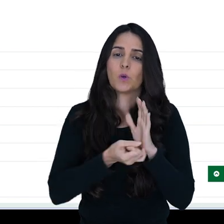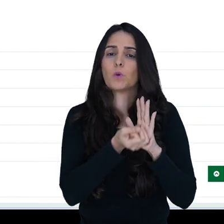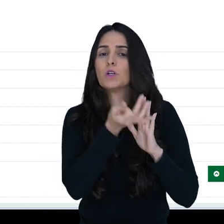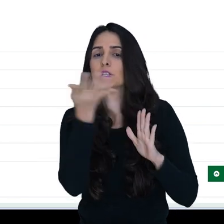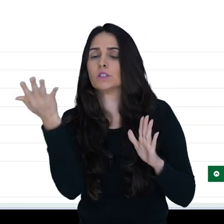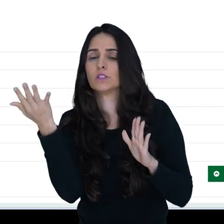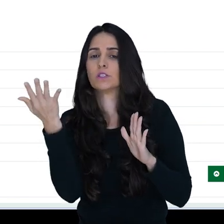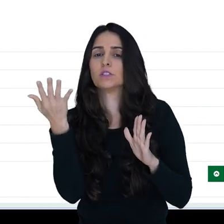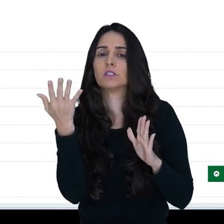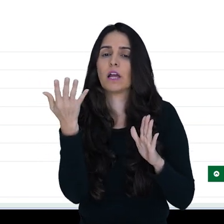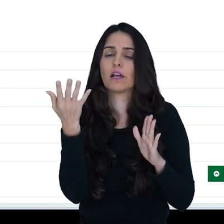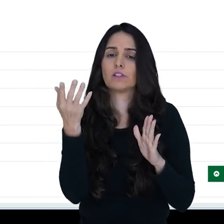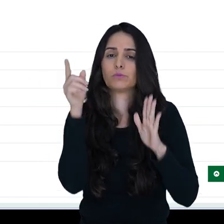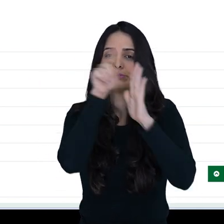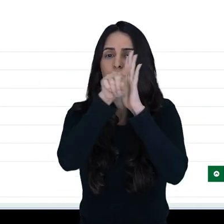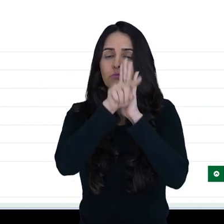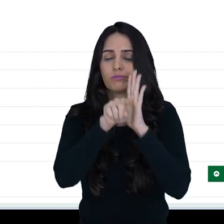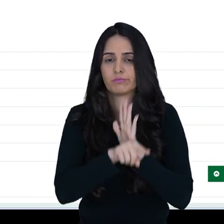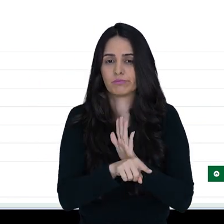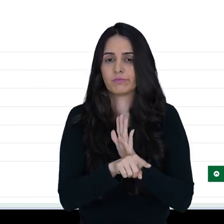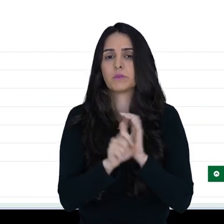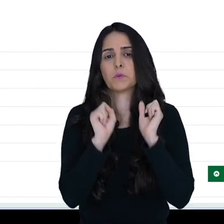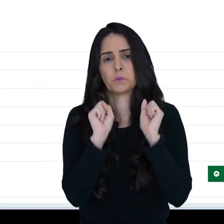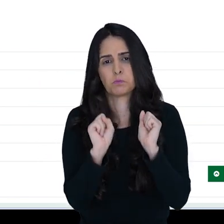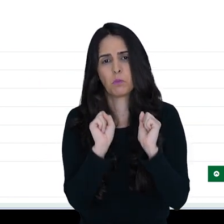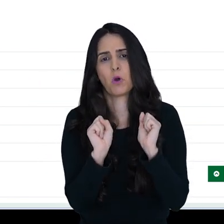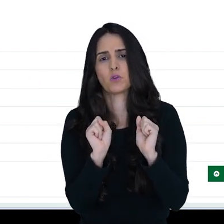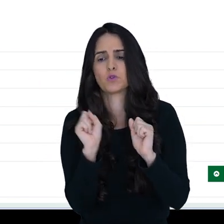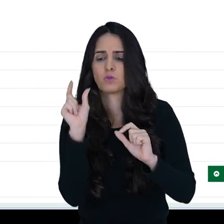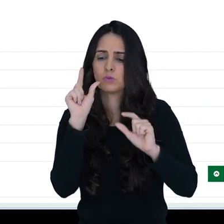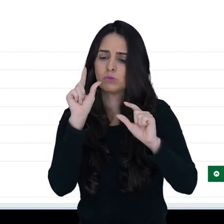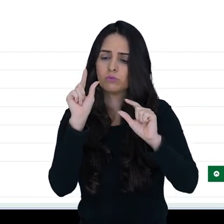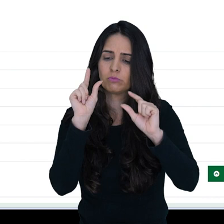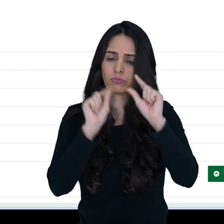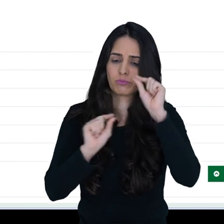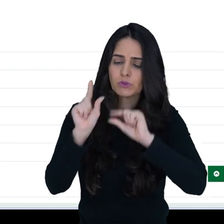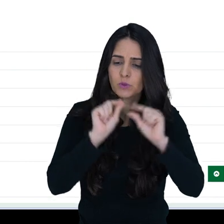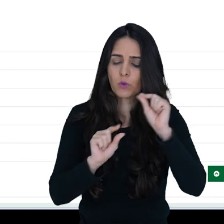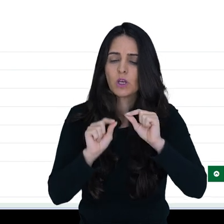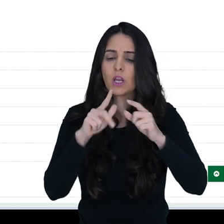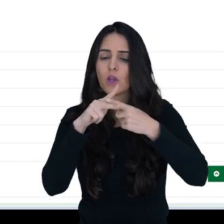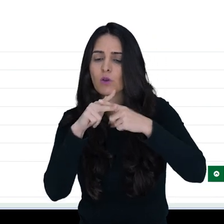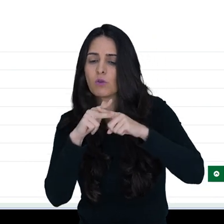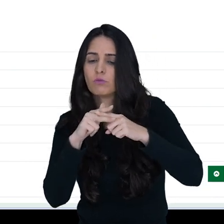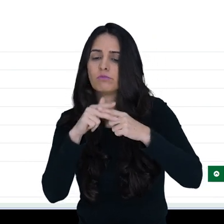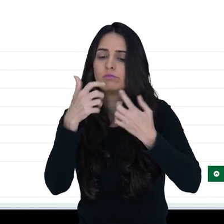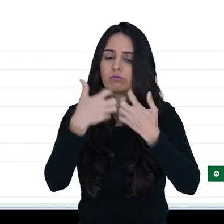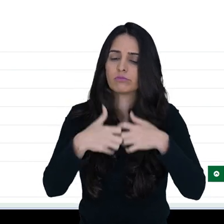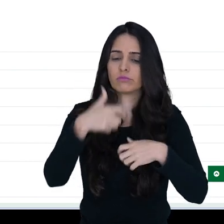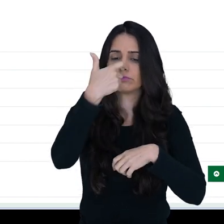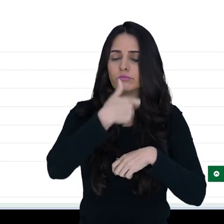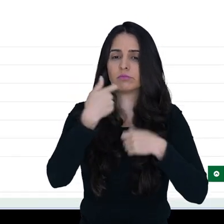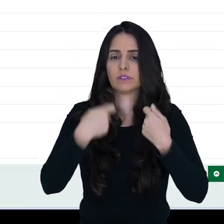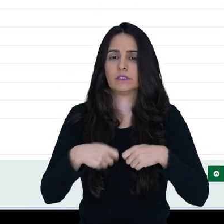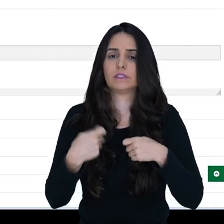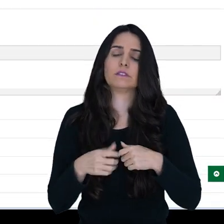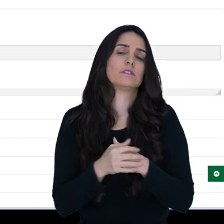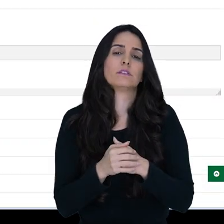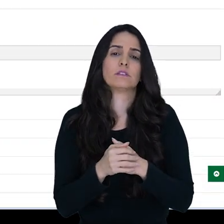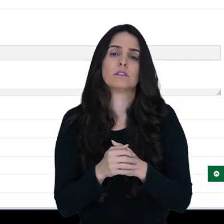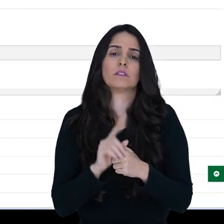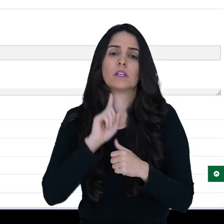notificações. Número automático de questões. Então, eu posso configurar conforme a minha necessidade.